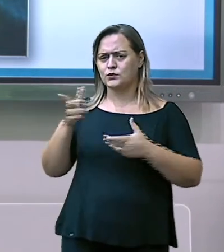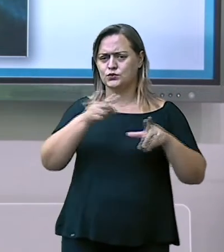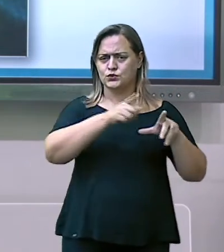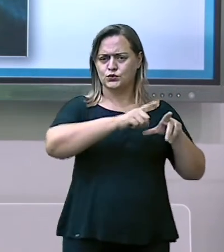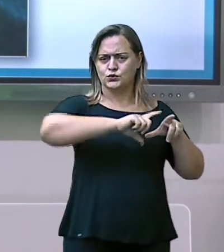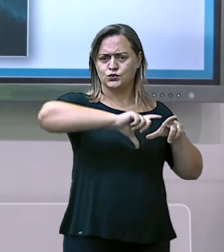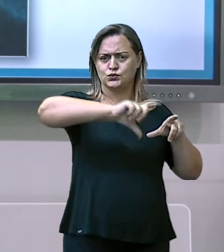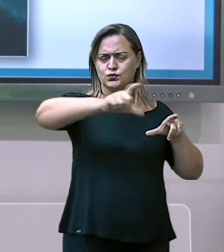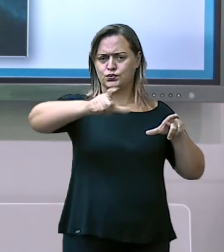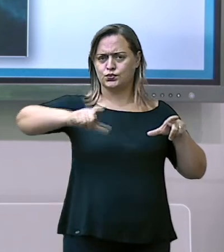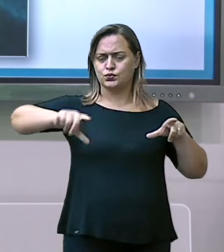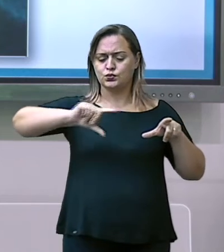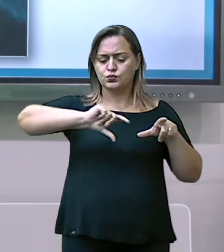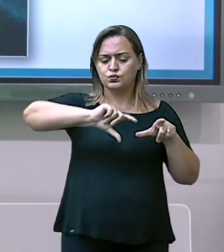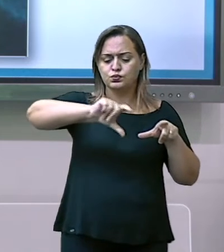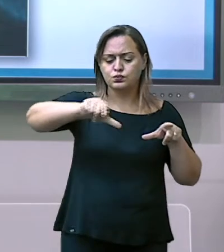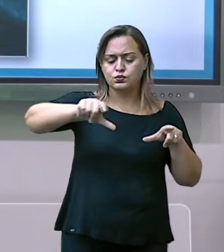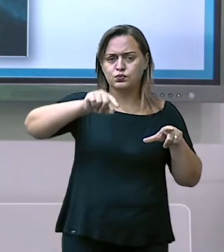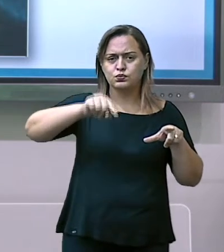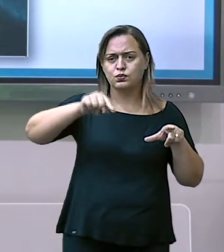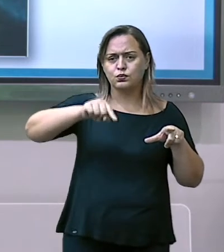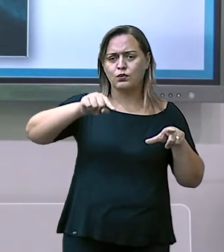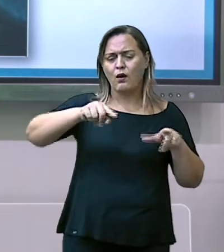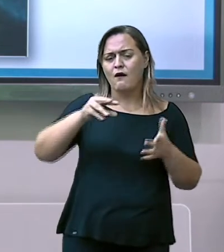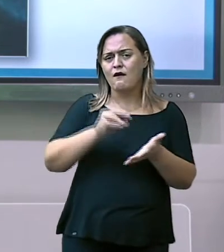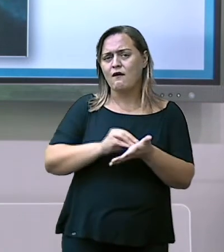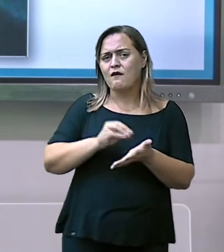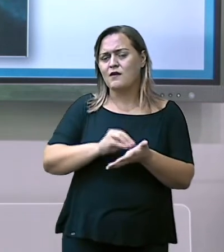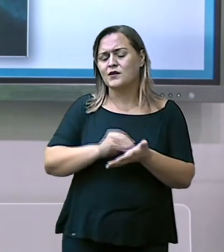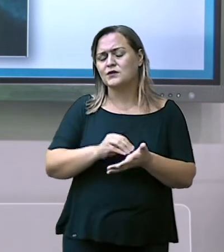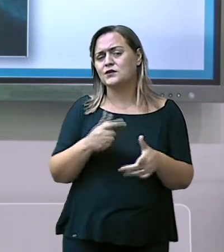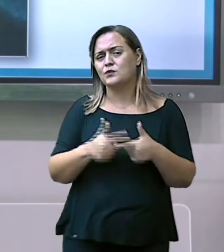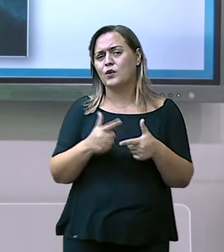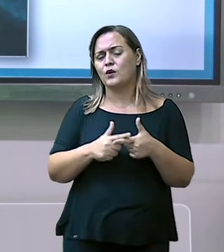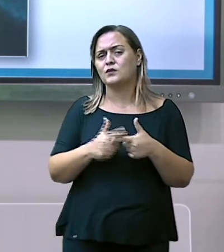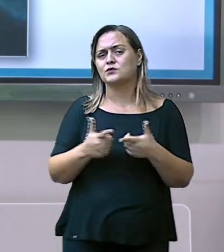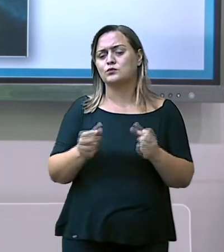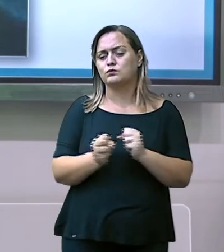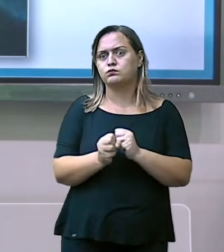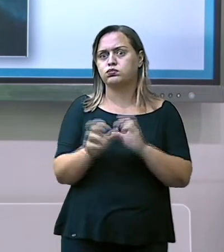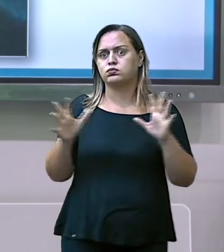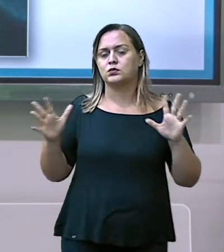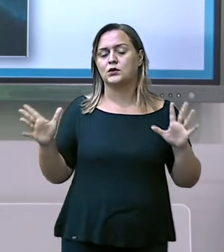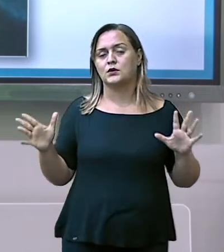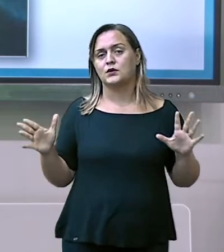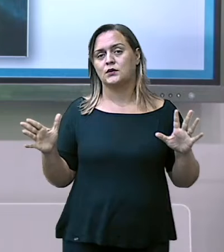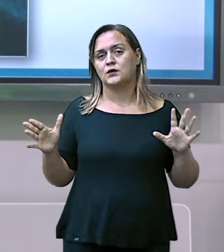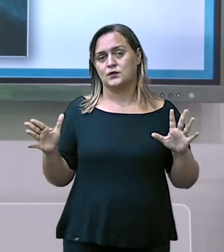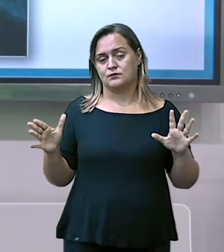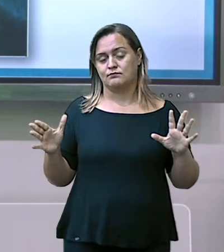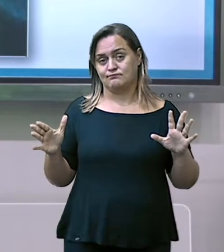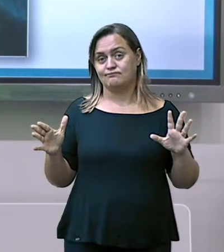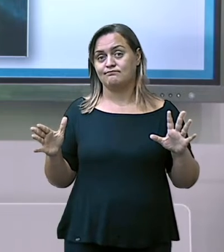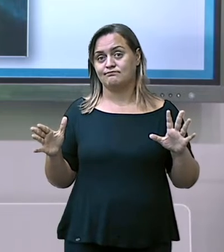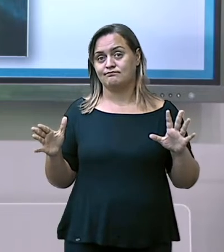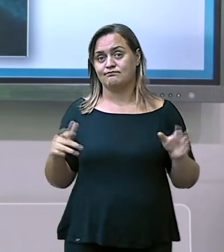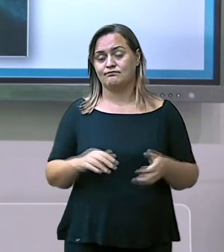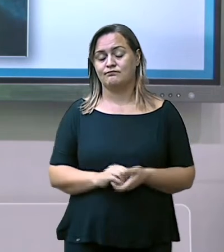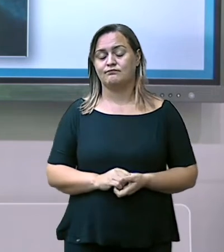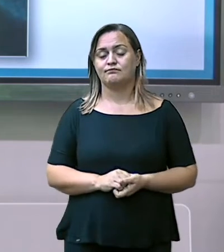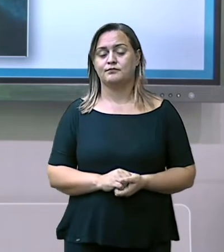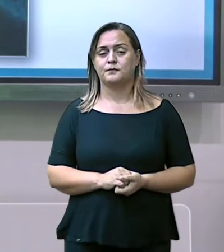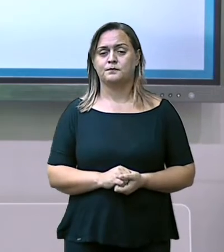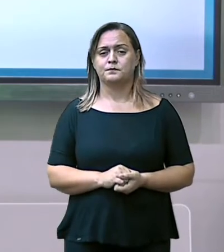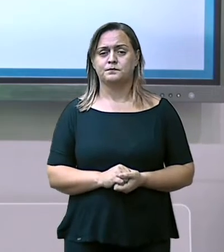são só os Estados Unidos quem fazem testes na Oceania.